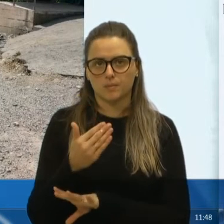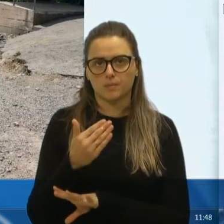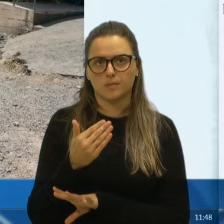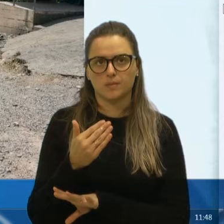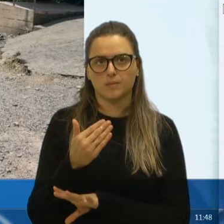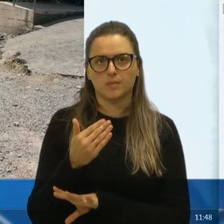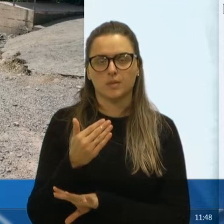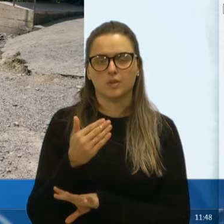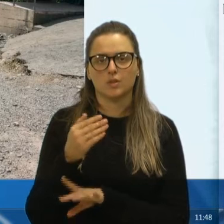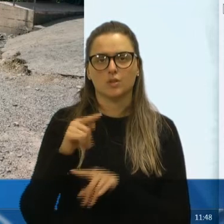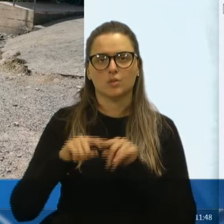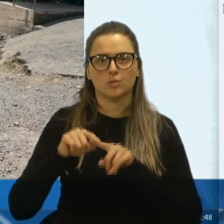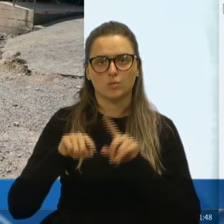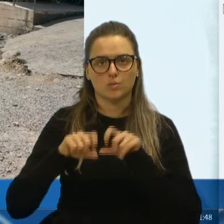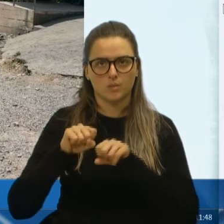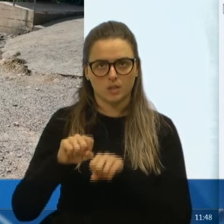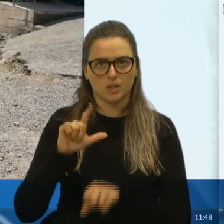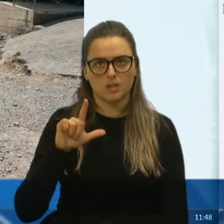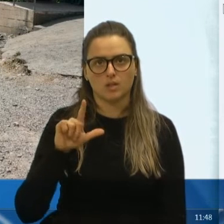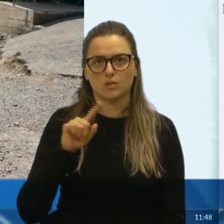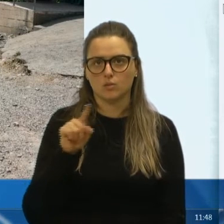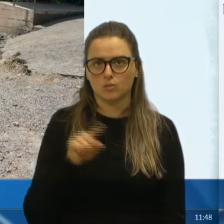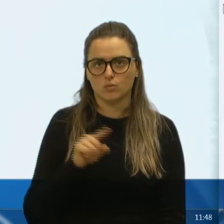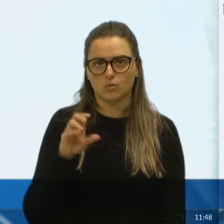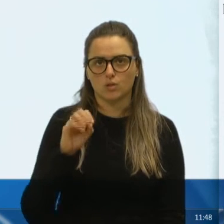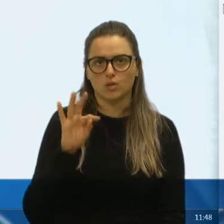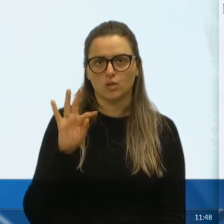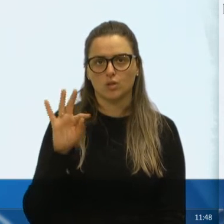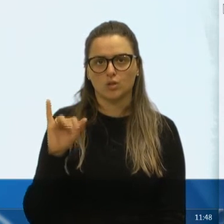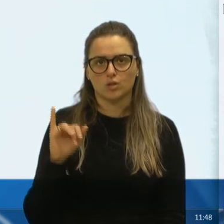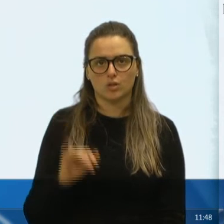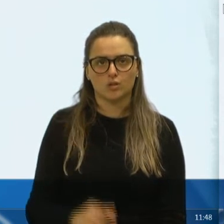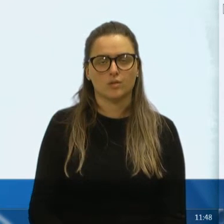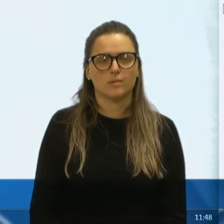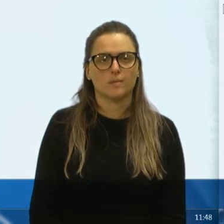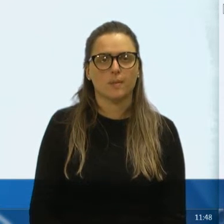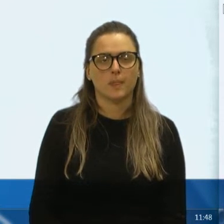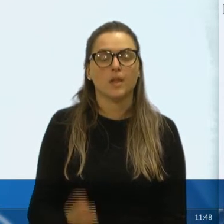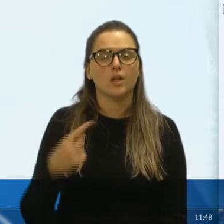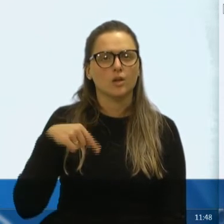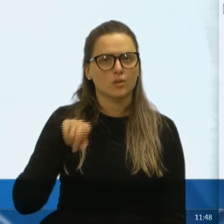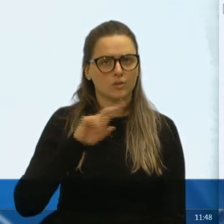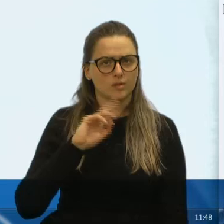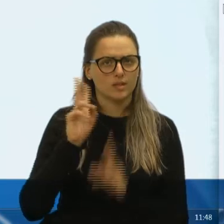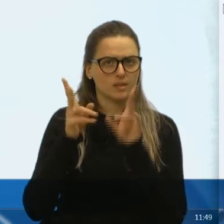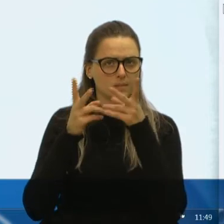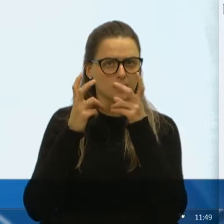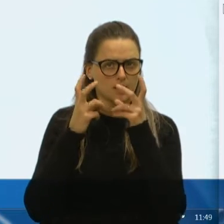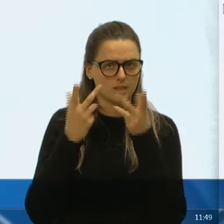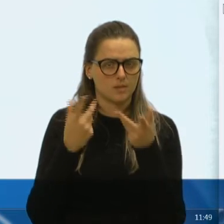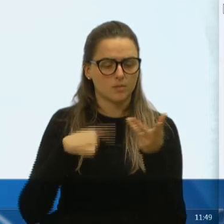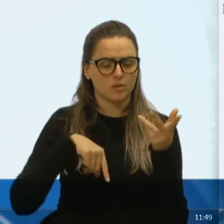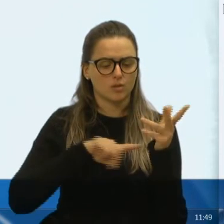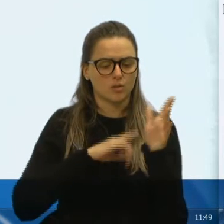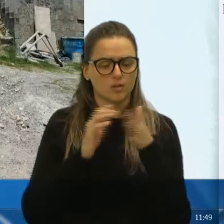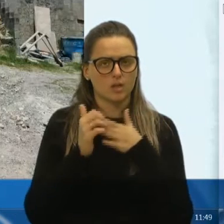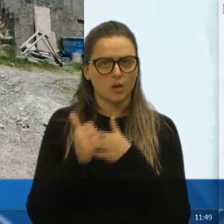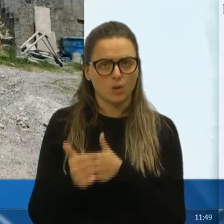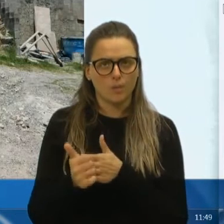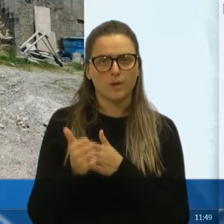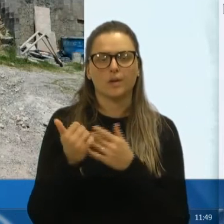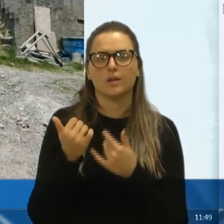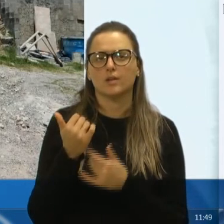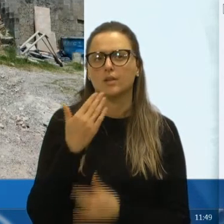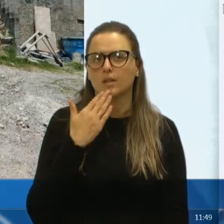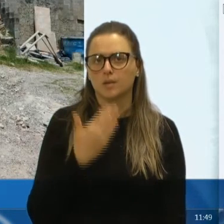Mercado Tizote, Tizote. E aí vocês percebam, colegas vereadores, que a gente está acompanhando de perto e cobrando.